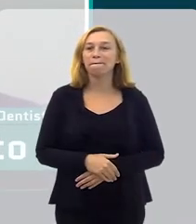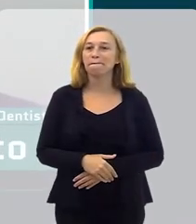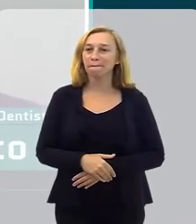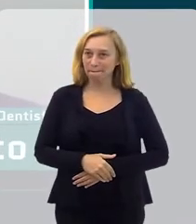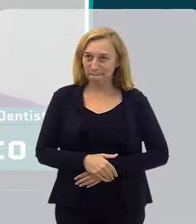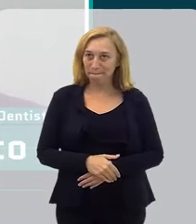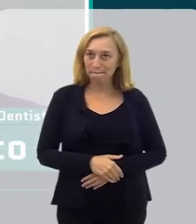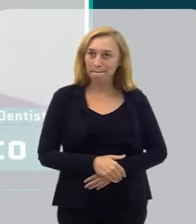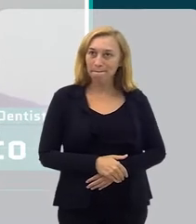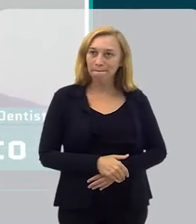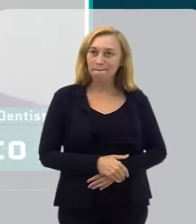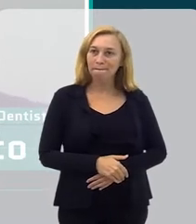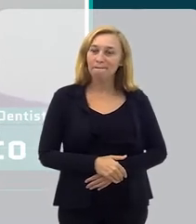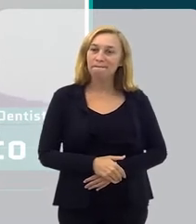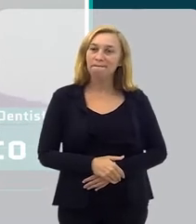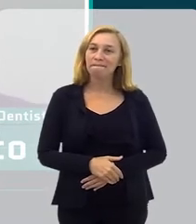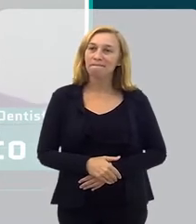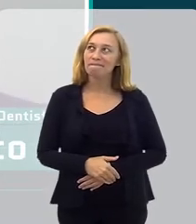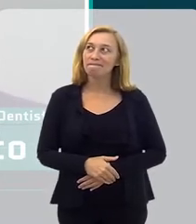começo.